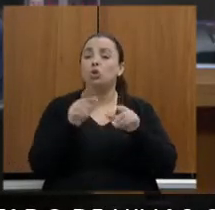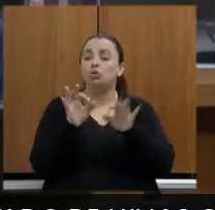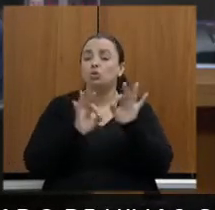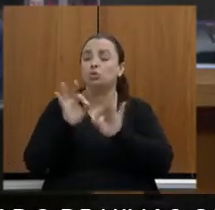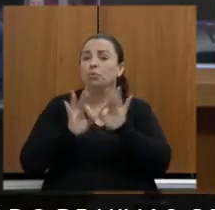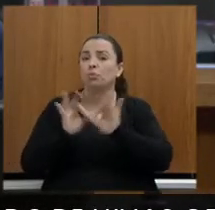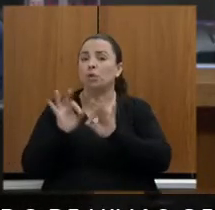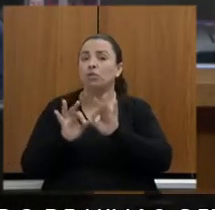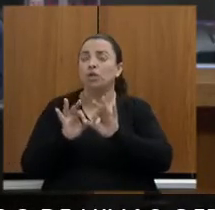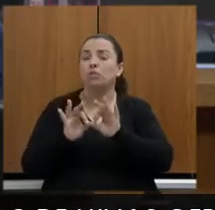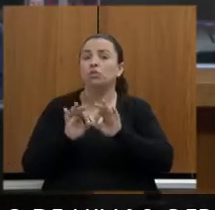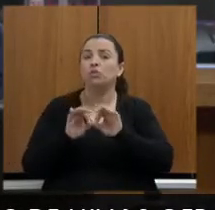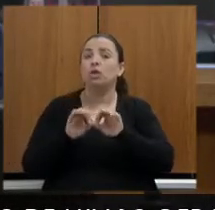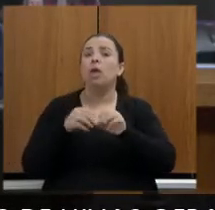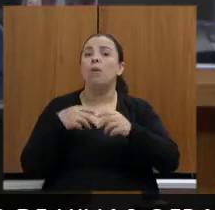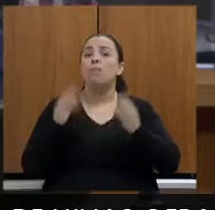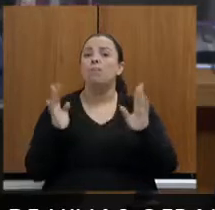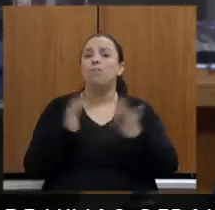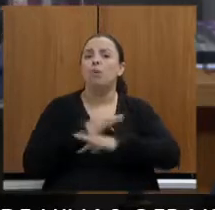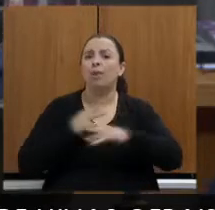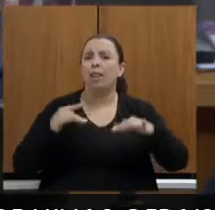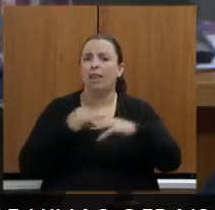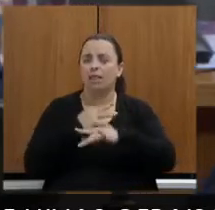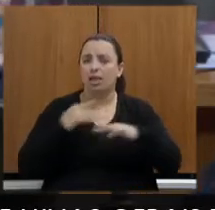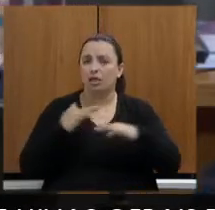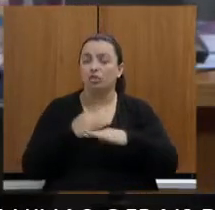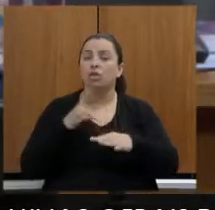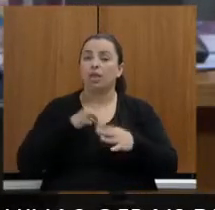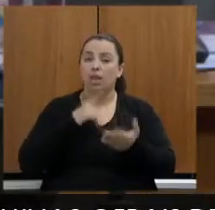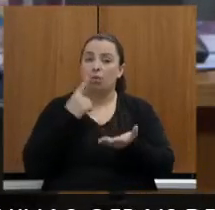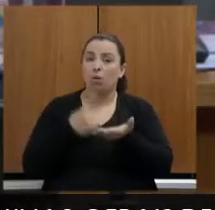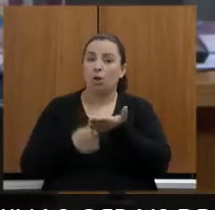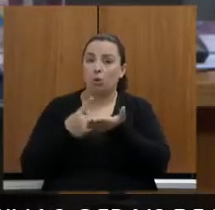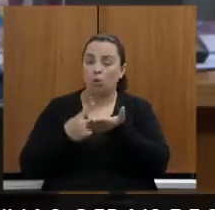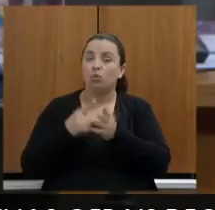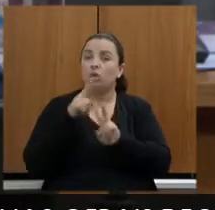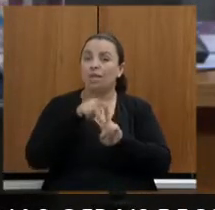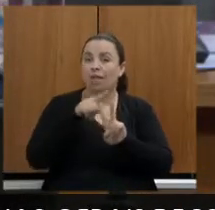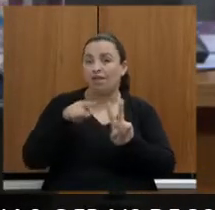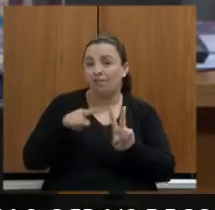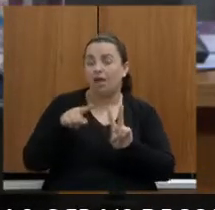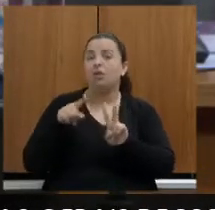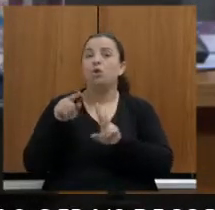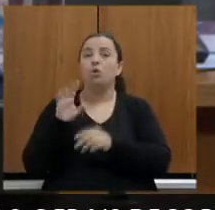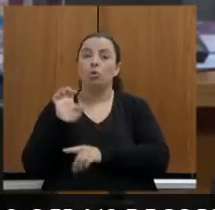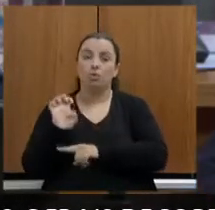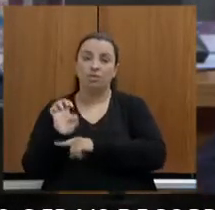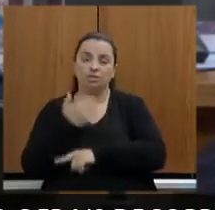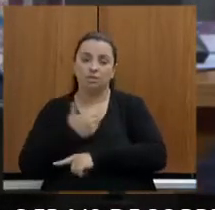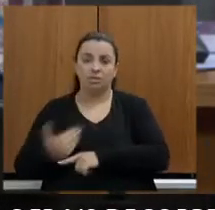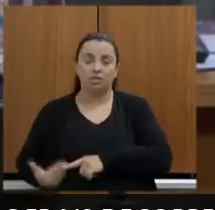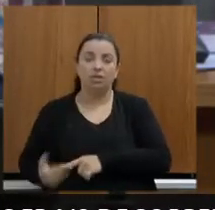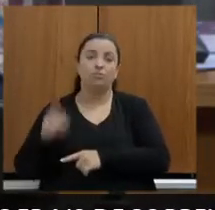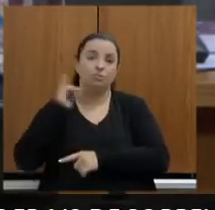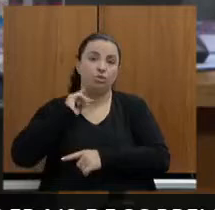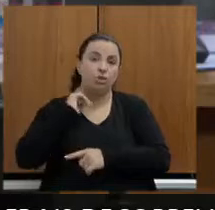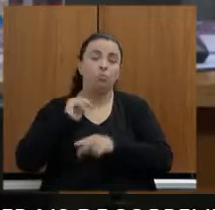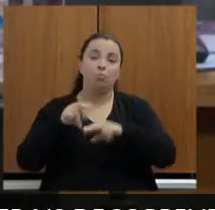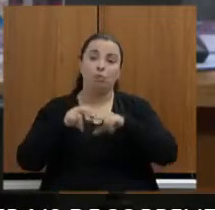de reparação firmado entre a Vale e o Estado de Minas Gerais, decorrente do rompimento da barragem de Brumadinho.